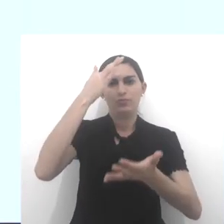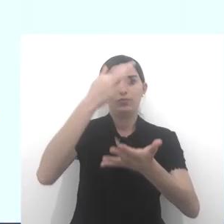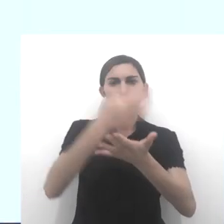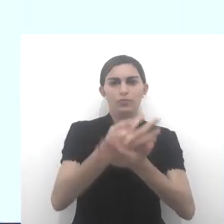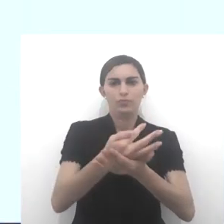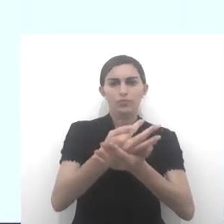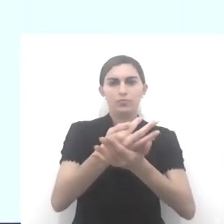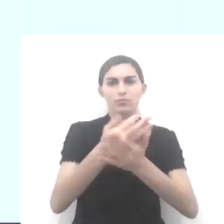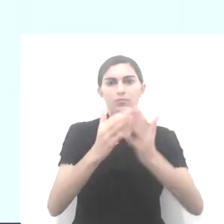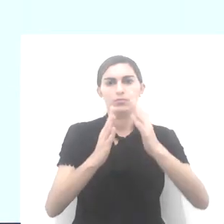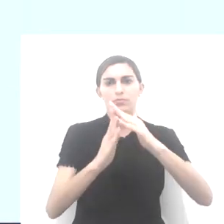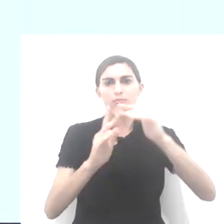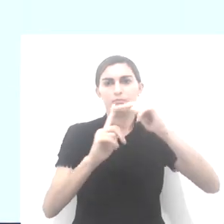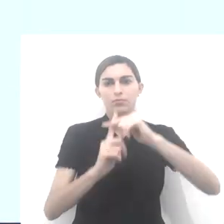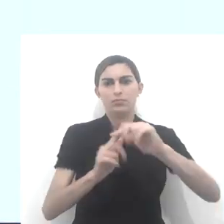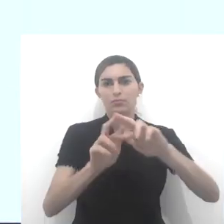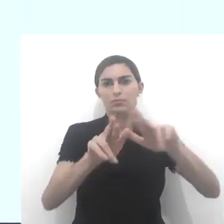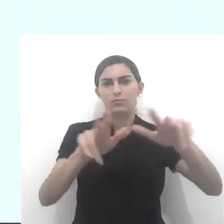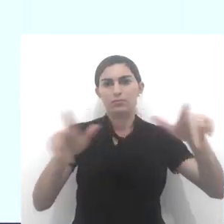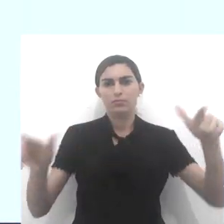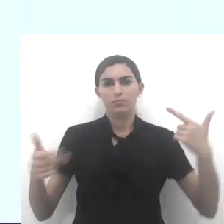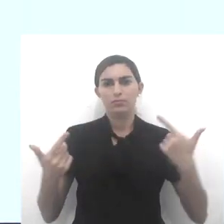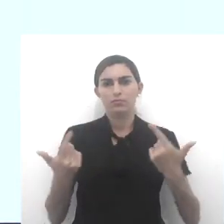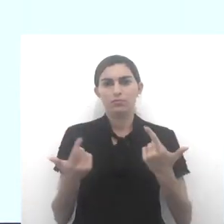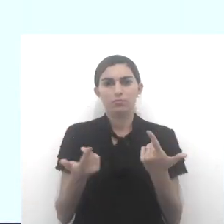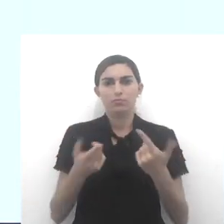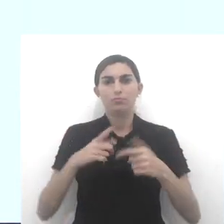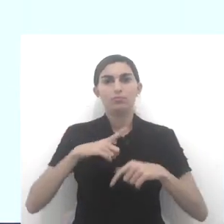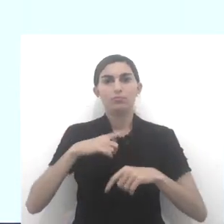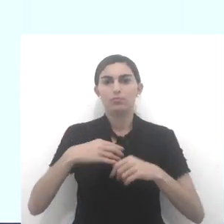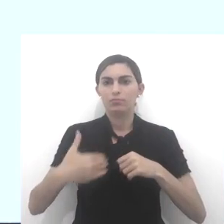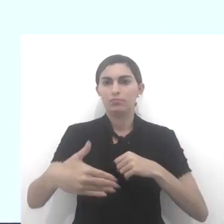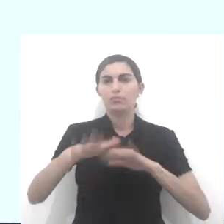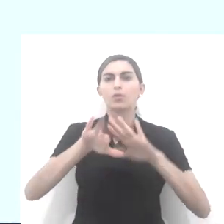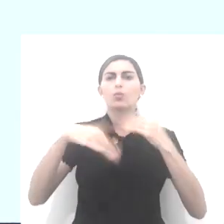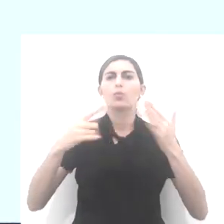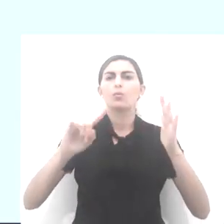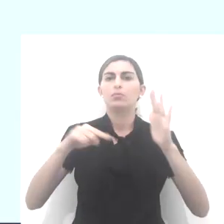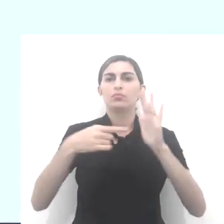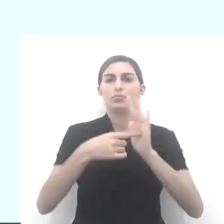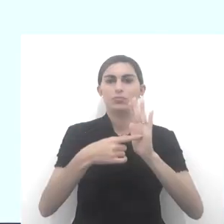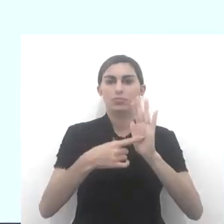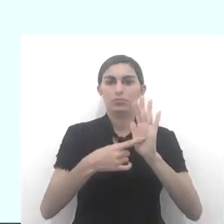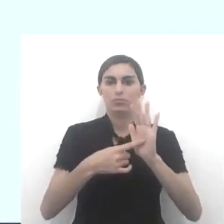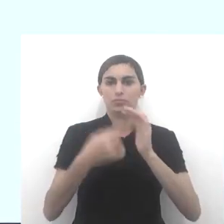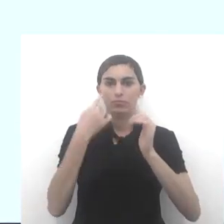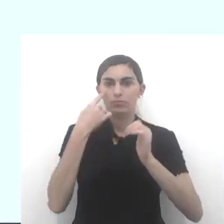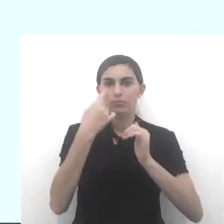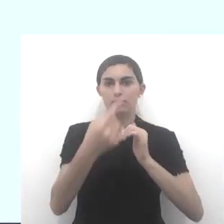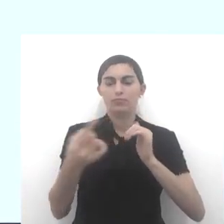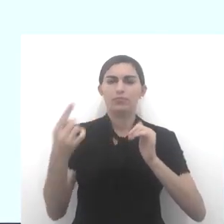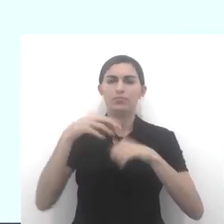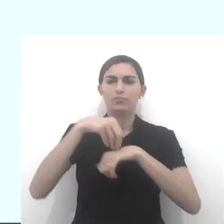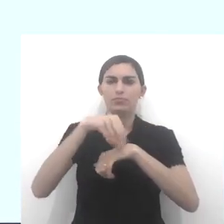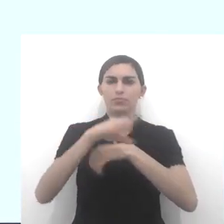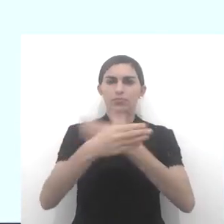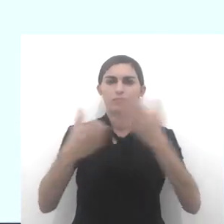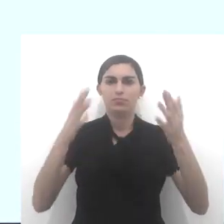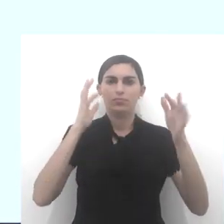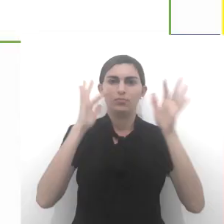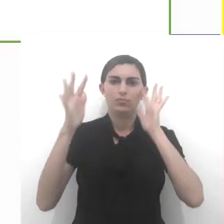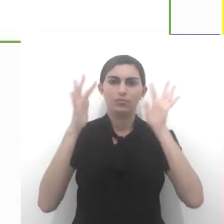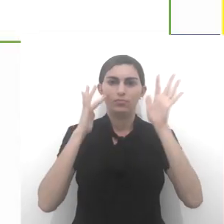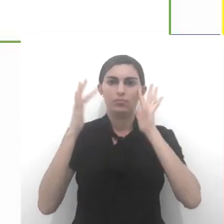várias igrejas. Vamos adiante. Nós temos a seguinte questão, qual o objetivo? Então, vamos ver aqui. Eu trouxe aqui uma